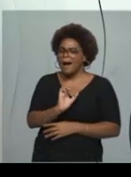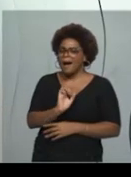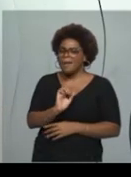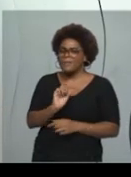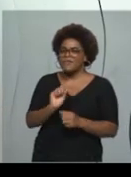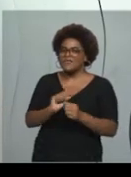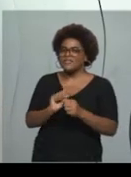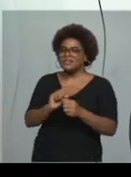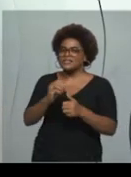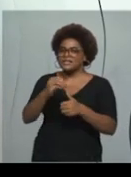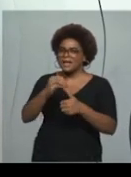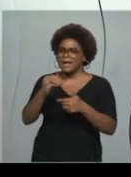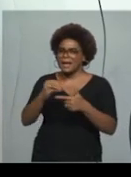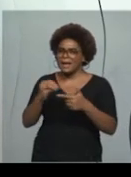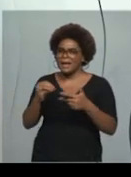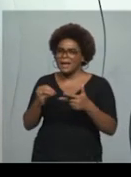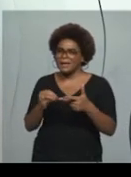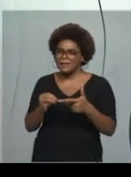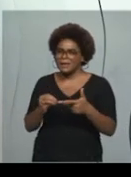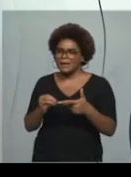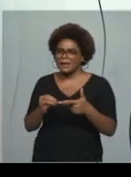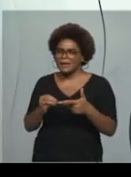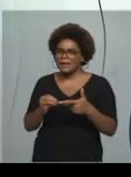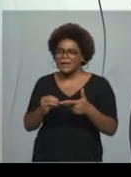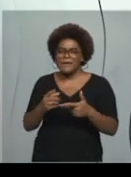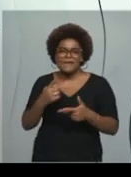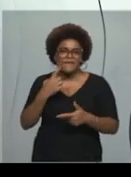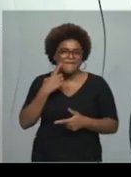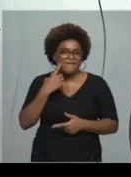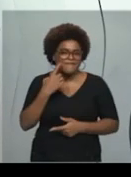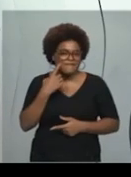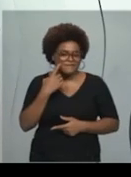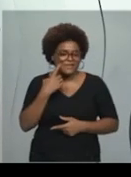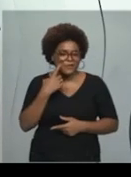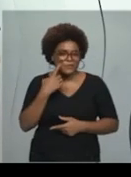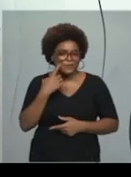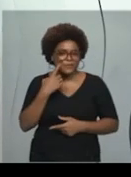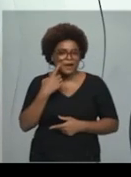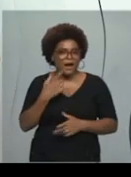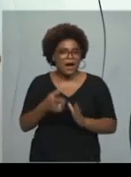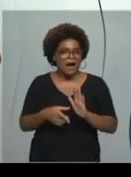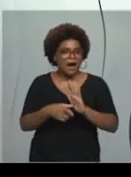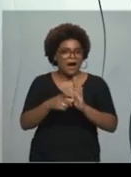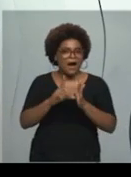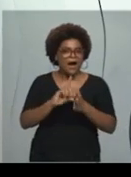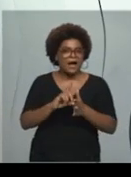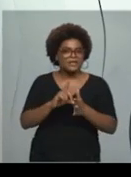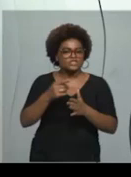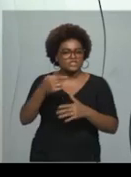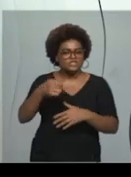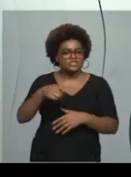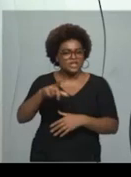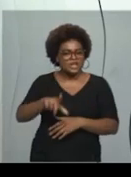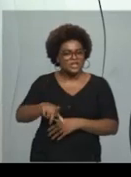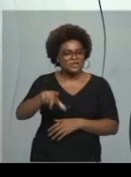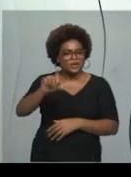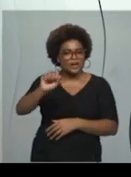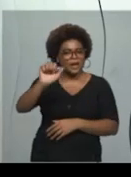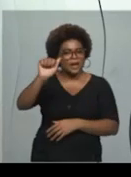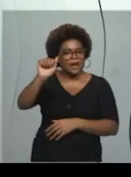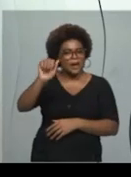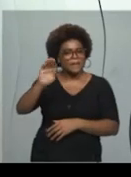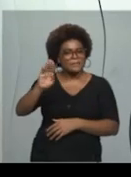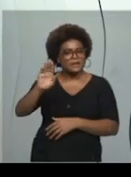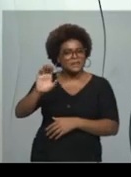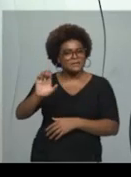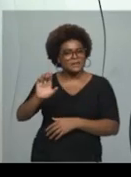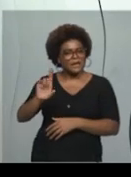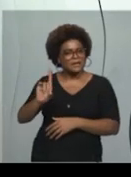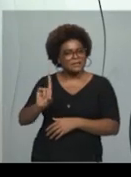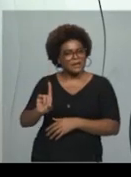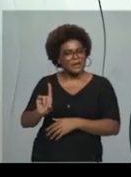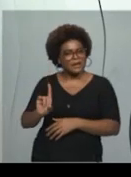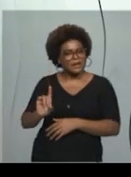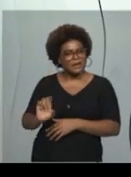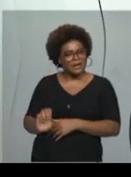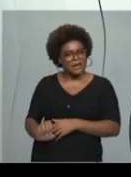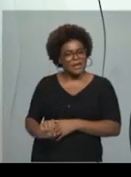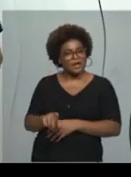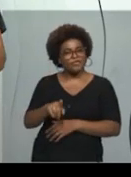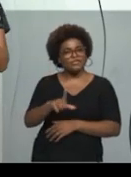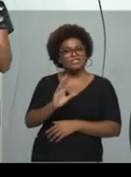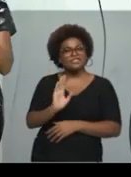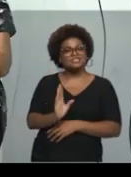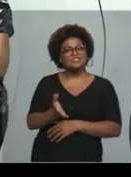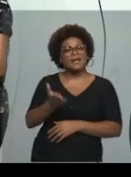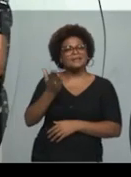ir para a alternativa, você já tem pela pergunta, você já sabe a resposta, e aí agora você passa pelas